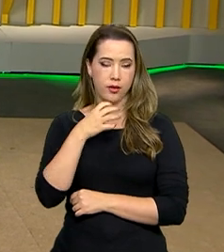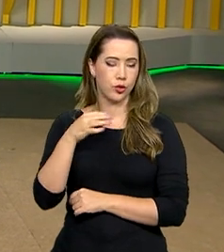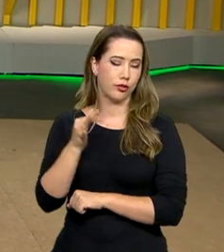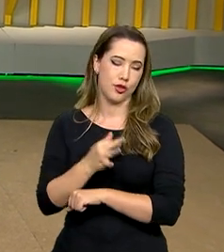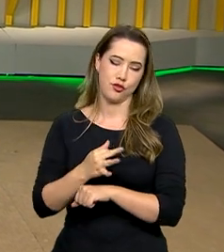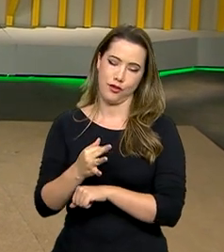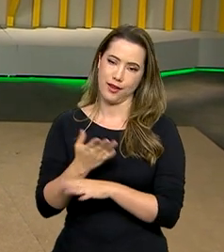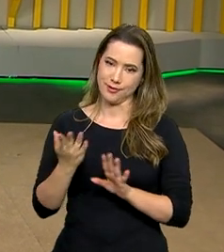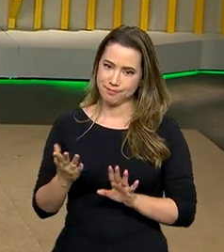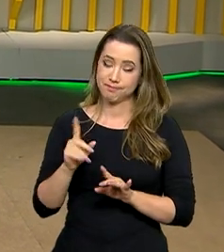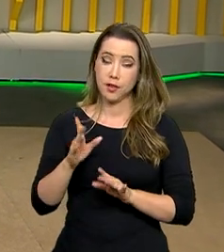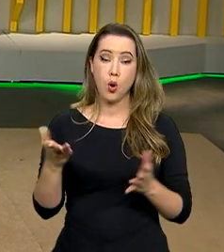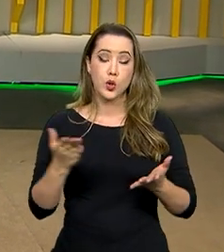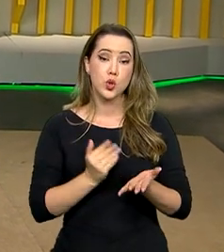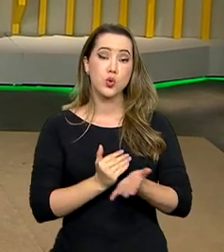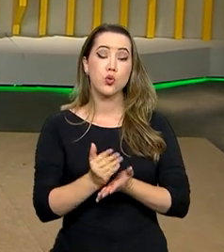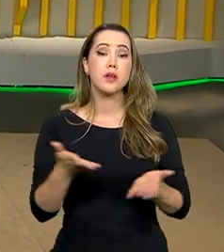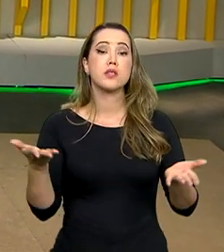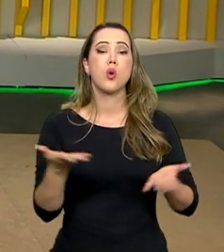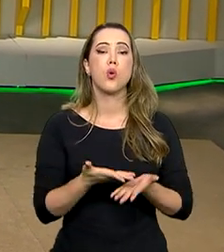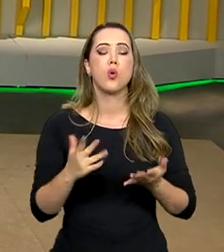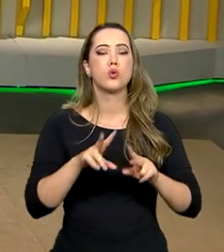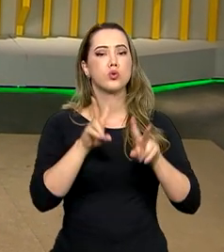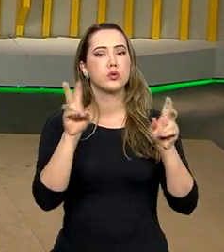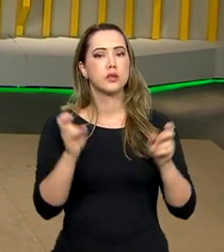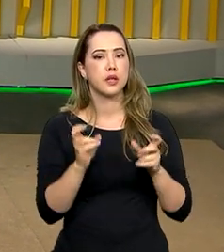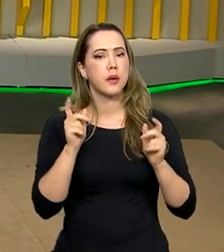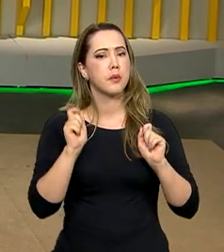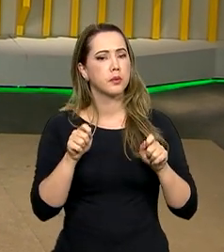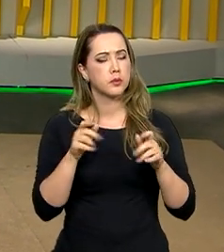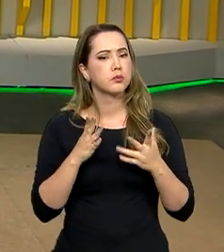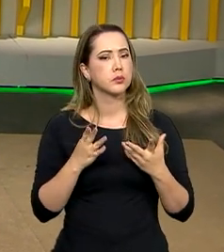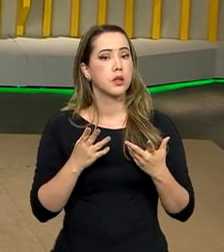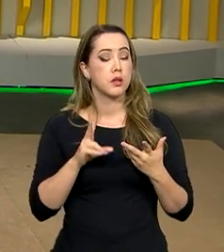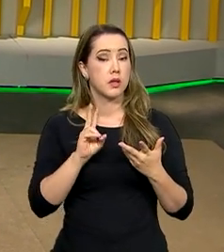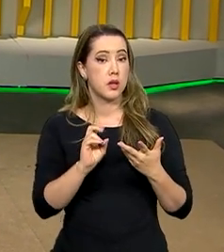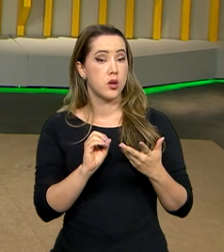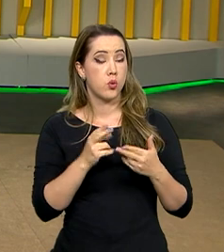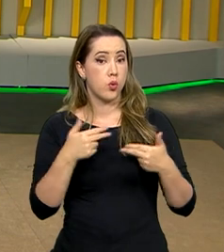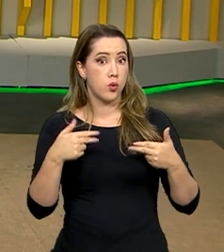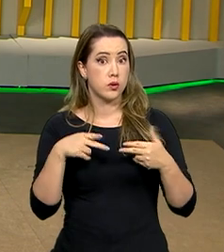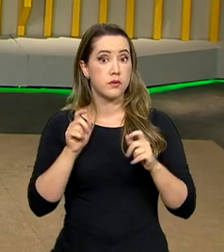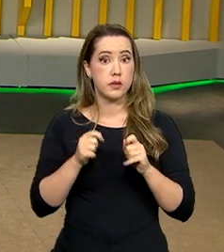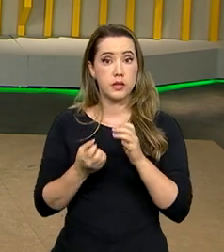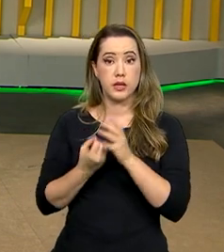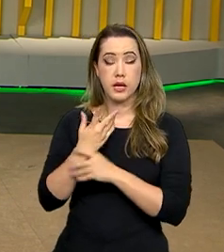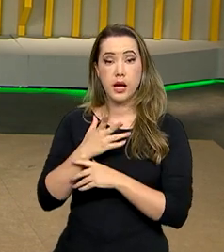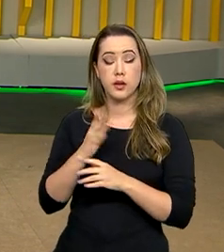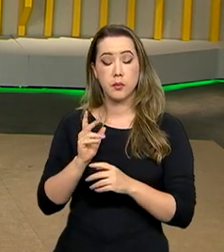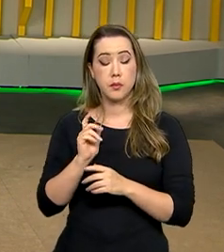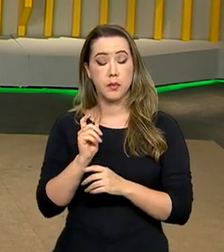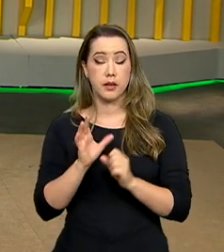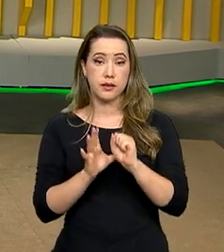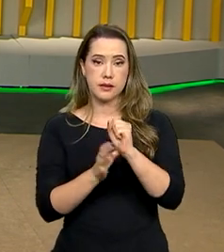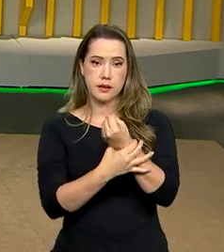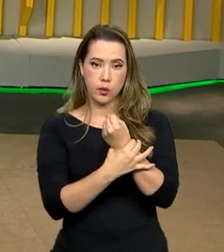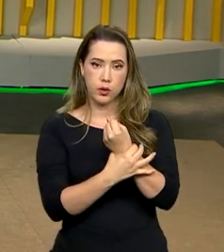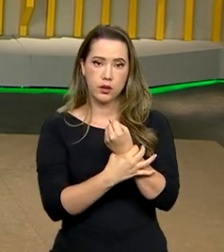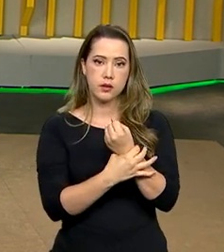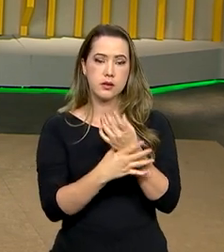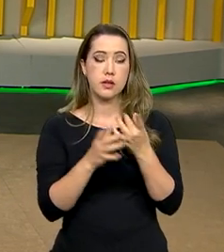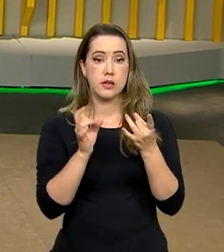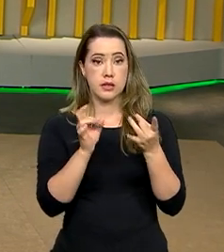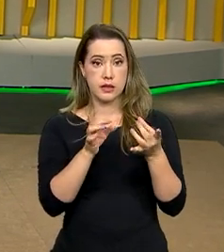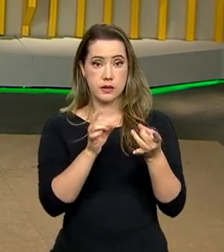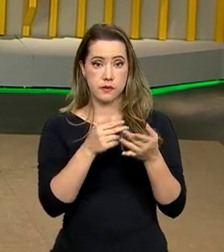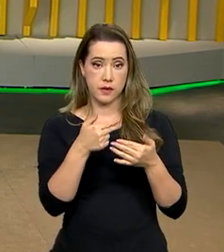E a gente começa essa edição com o mecanismo que foi criado para assegurar as exportações da Argentina para o Brasil. O anúncio de